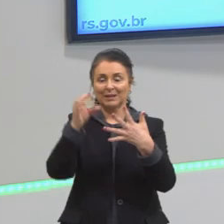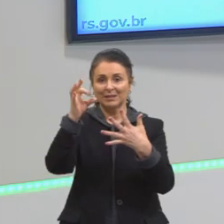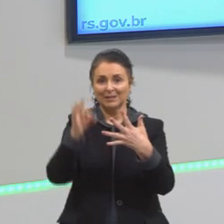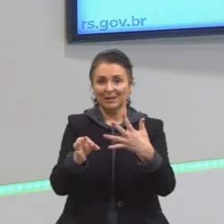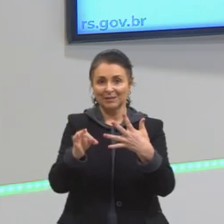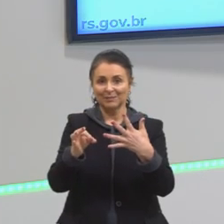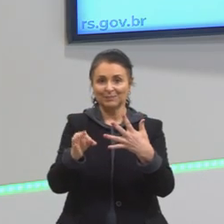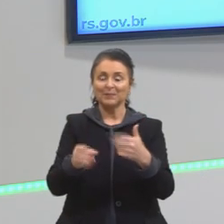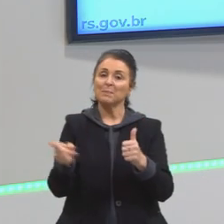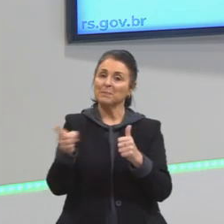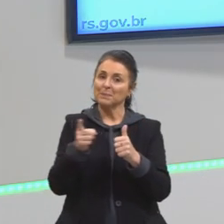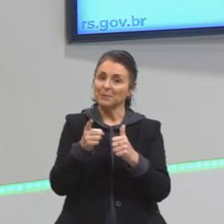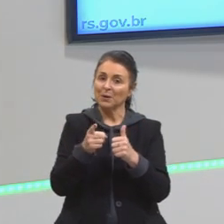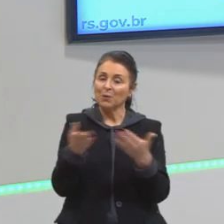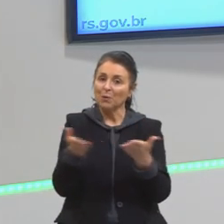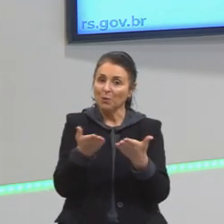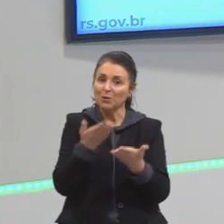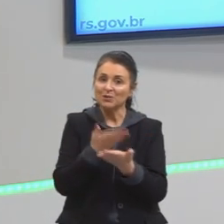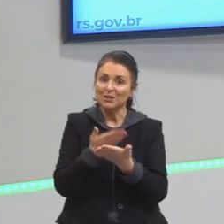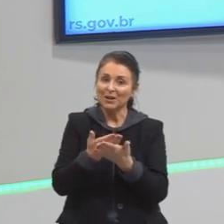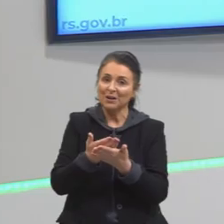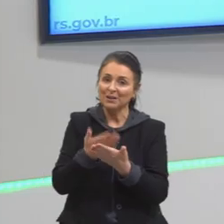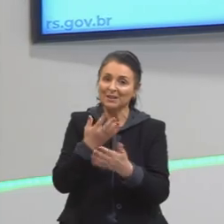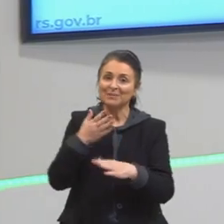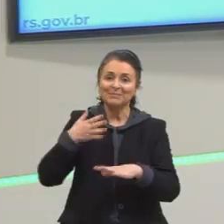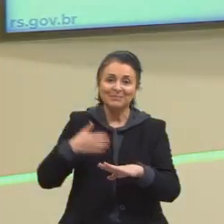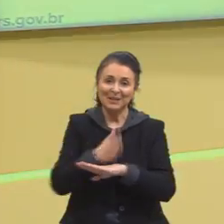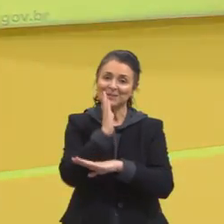Pessoas, essa foi a nossa aula de hoje. Então, partiu passar.